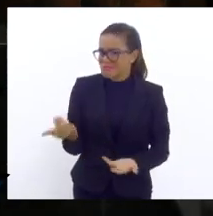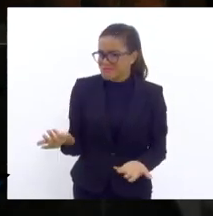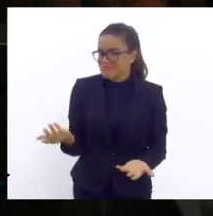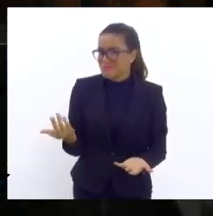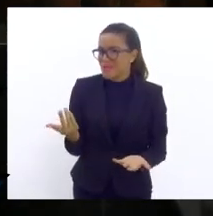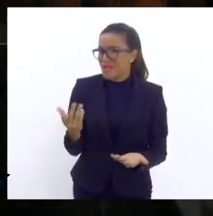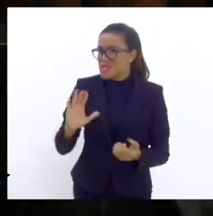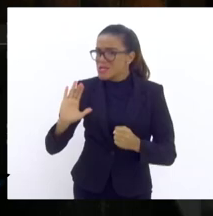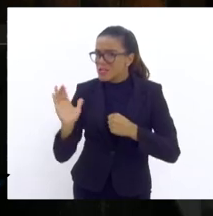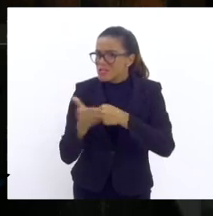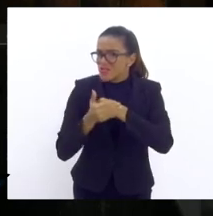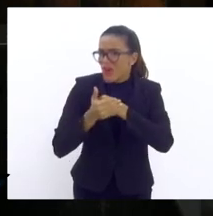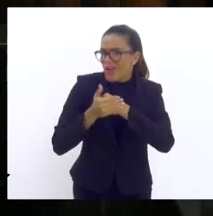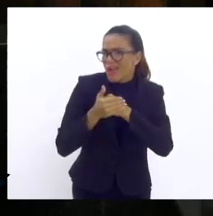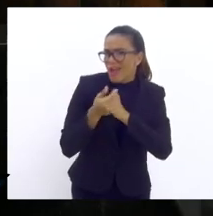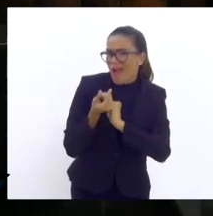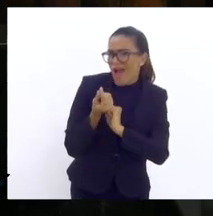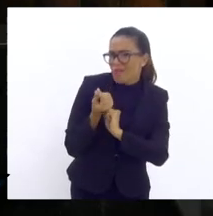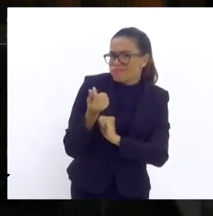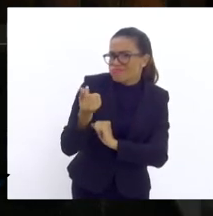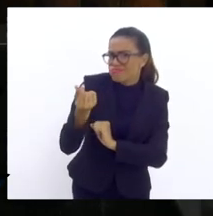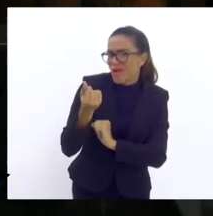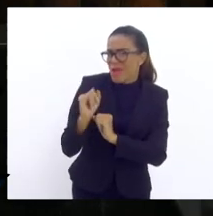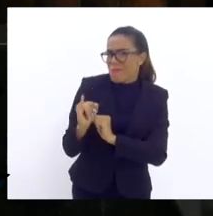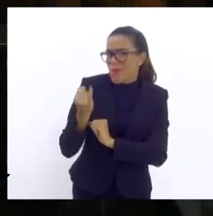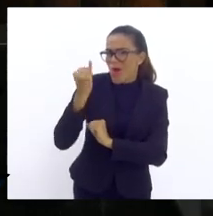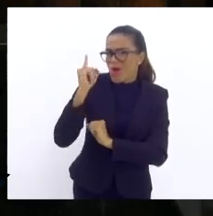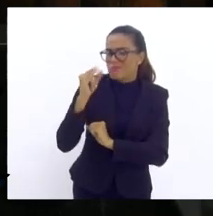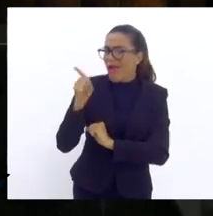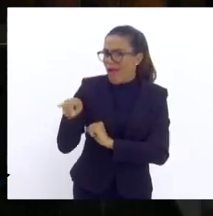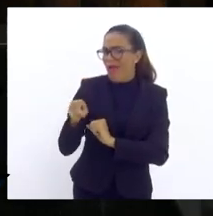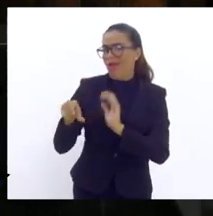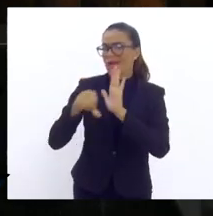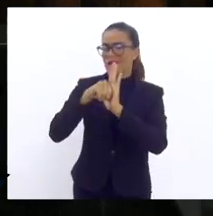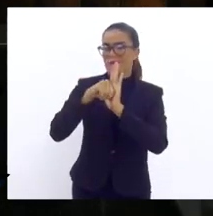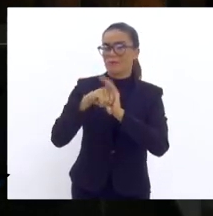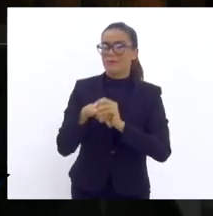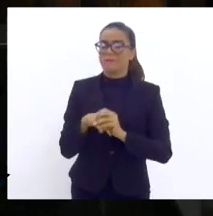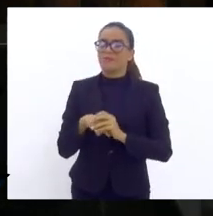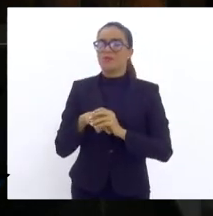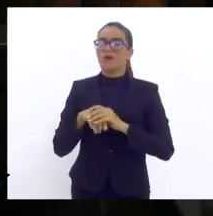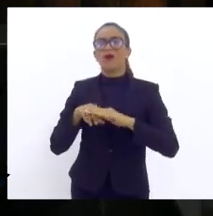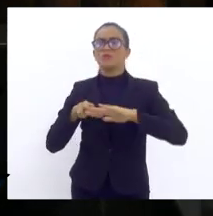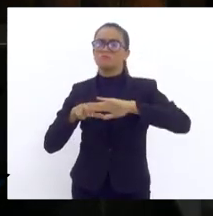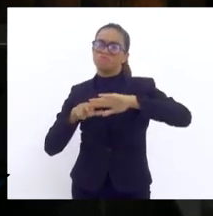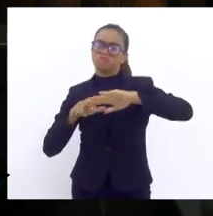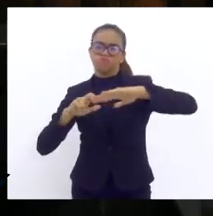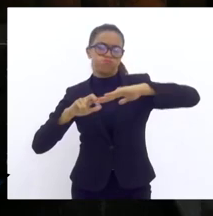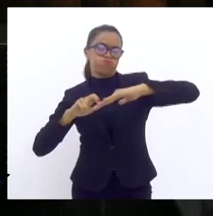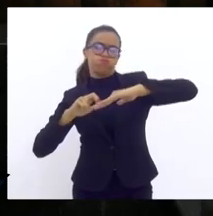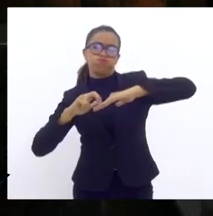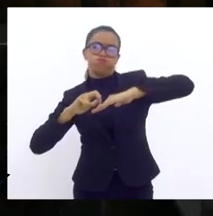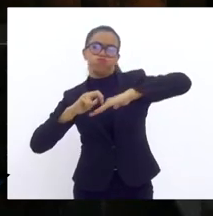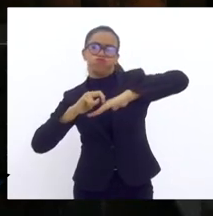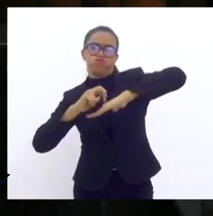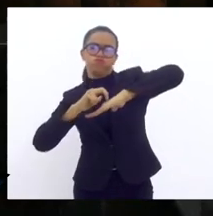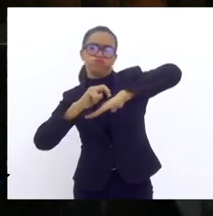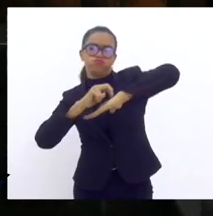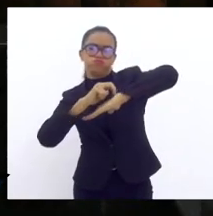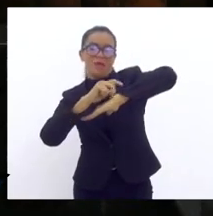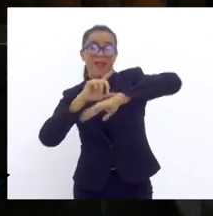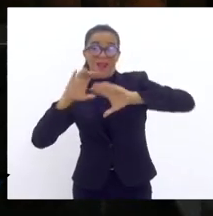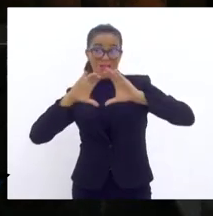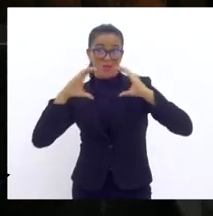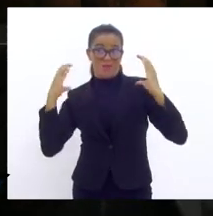sonegar é crime. Quando a gente entra pela rampa central, em geral, na frente, quando você